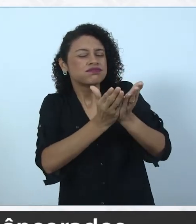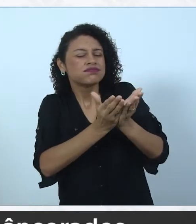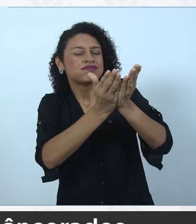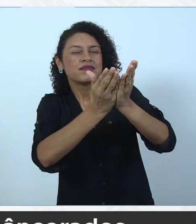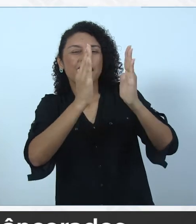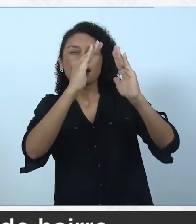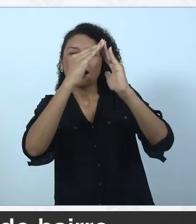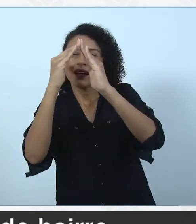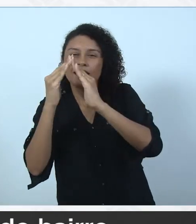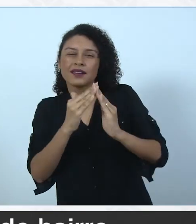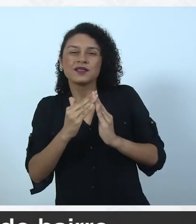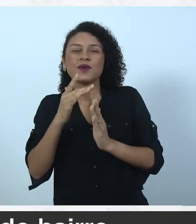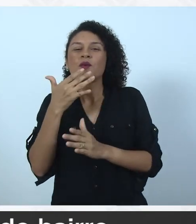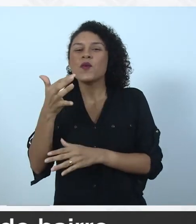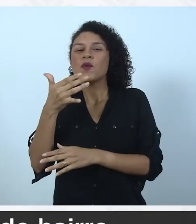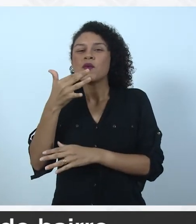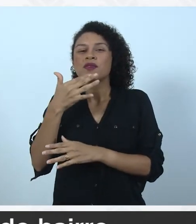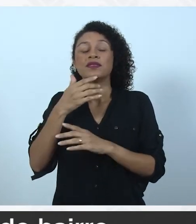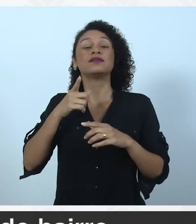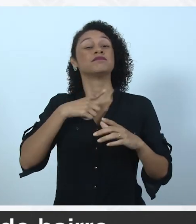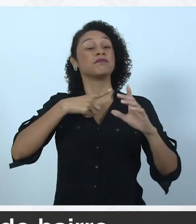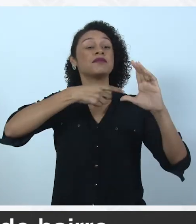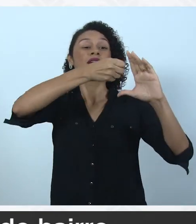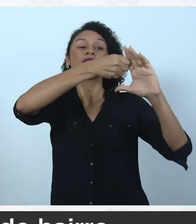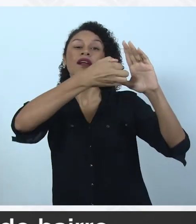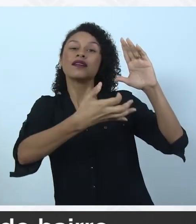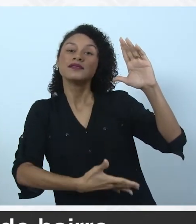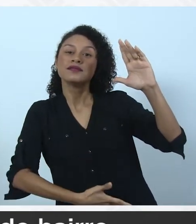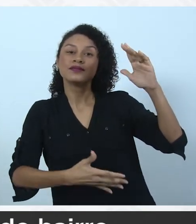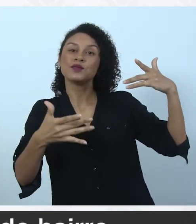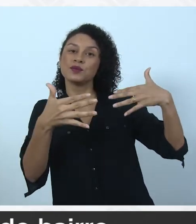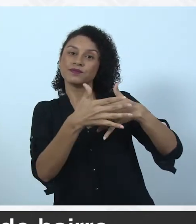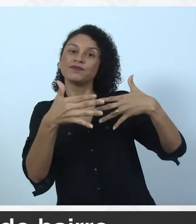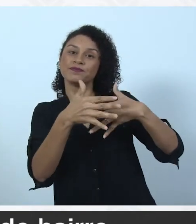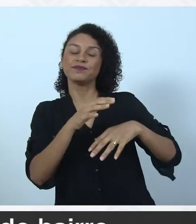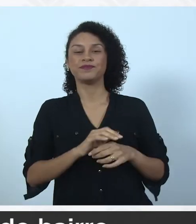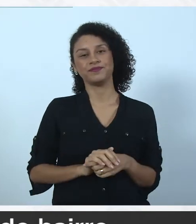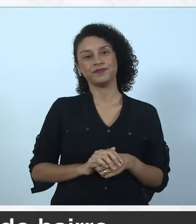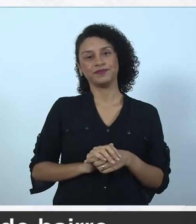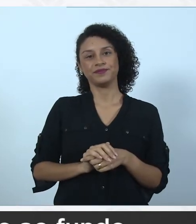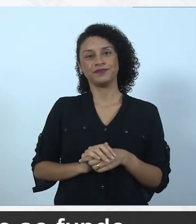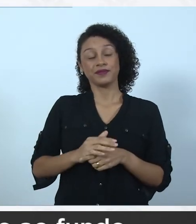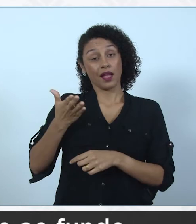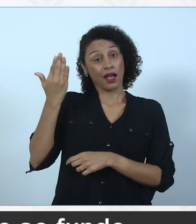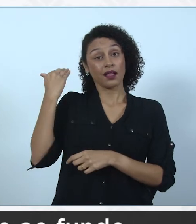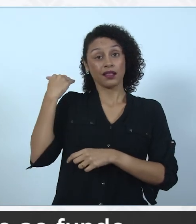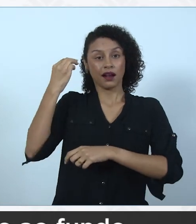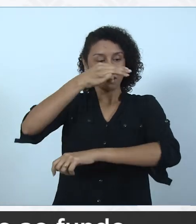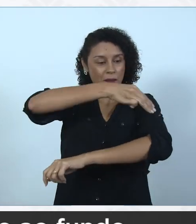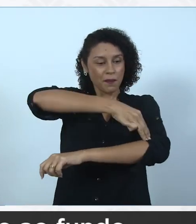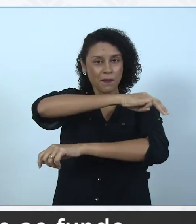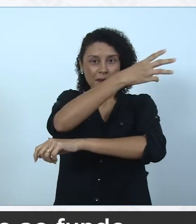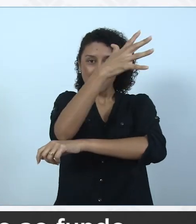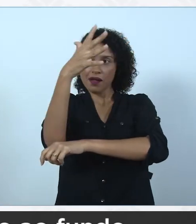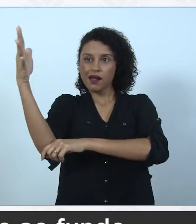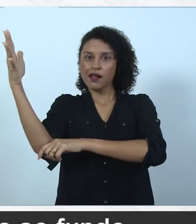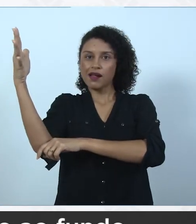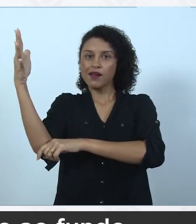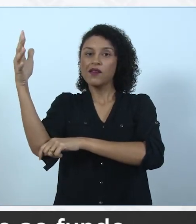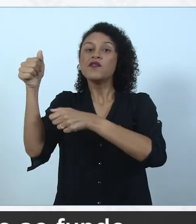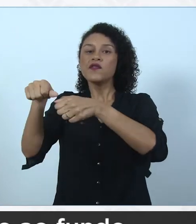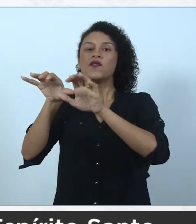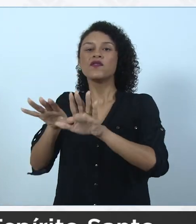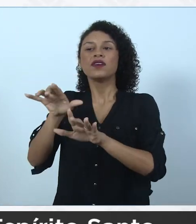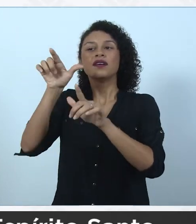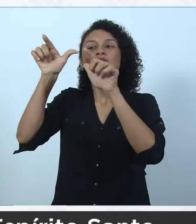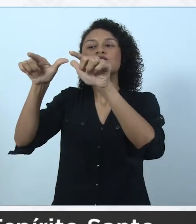ancorados e as casas coloridas típicas do bairro. Com imagem do mestre Álvaro ao